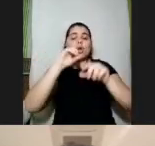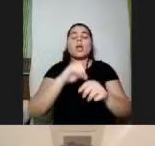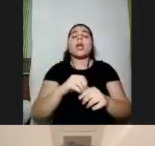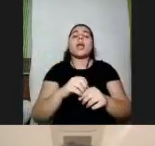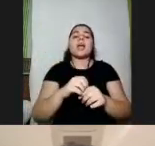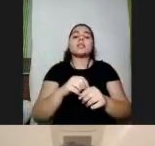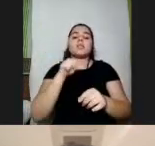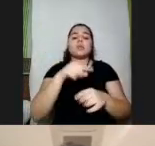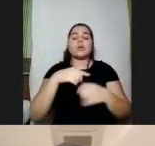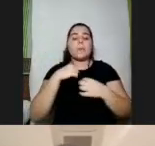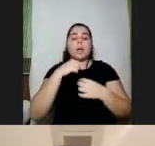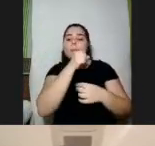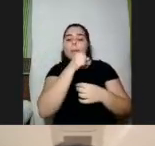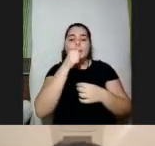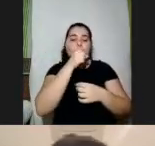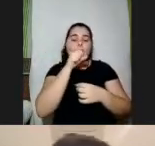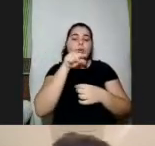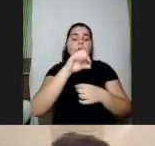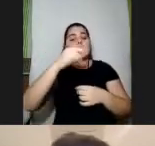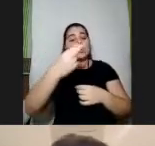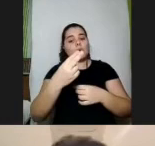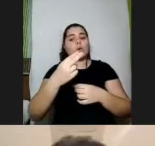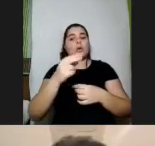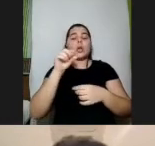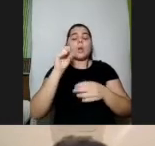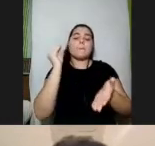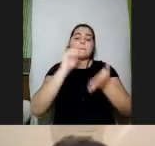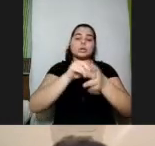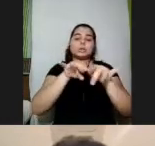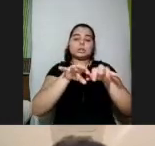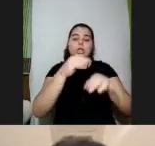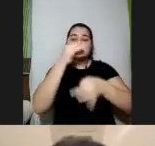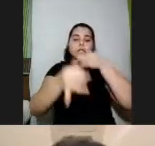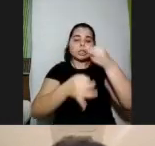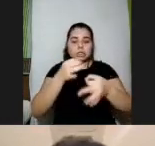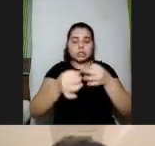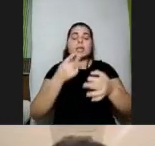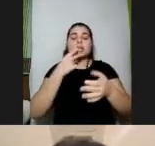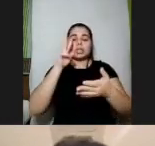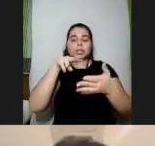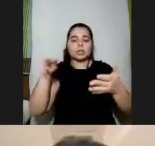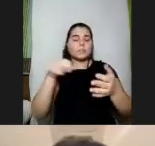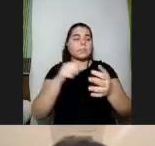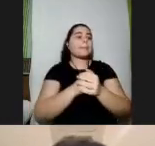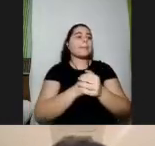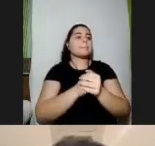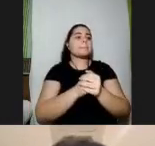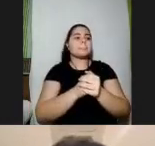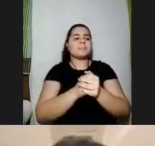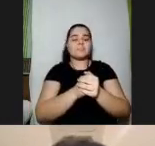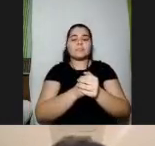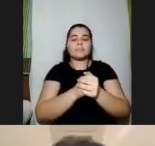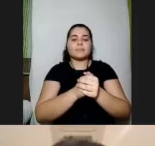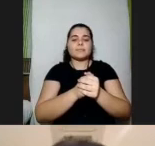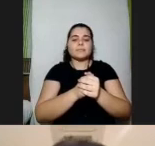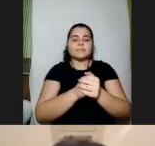microfone e ou pode mandar aqui no chat que a gente encaminha vou dar mais um salve aqui no chat